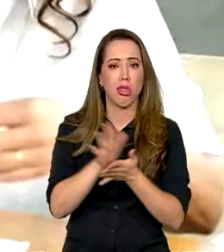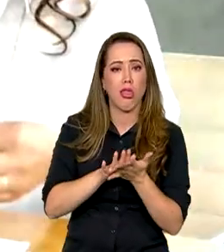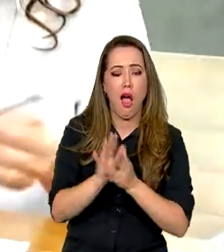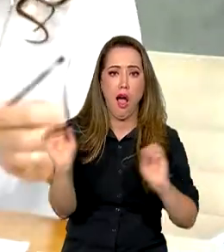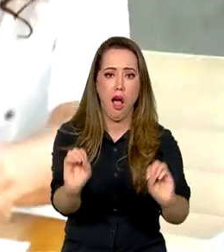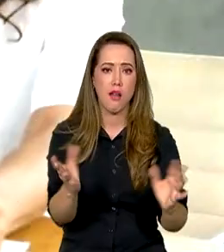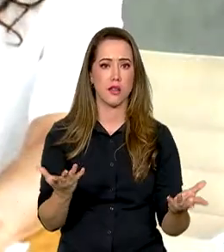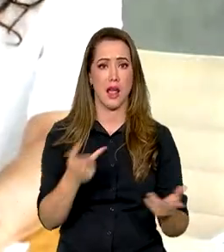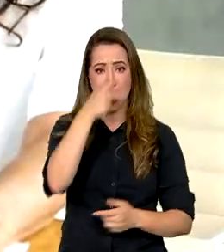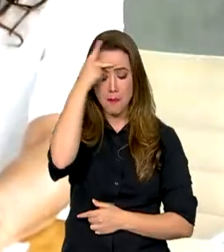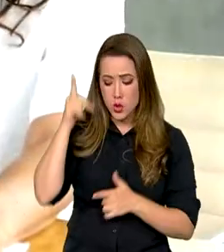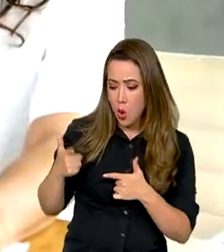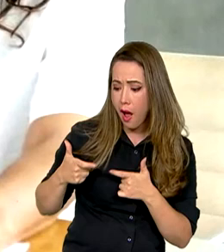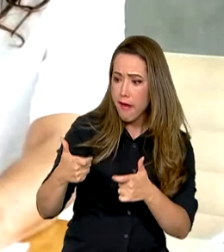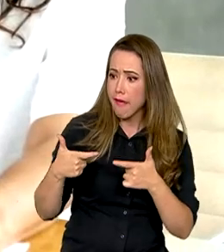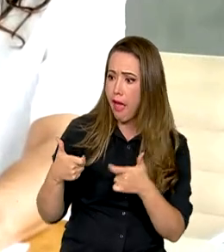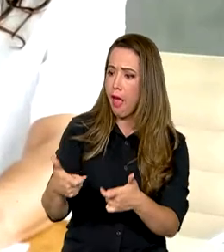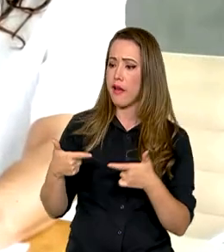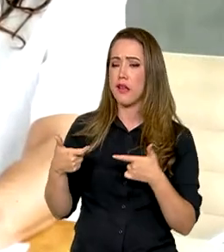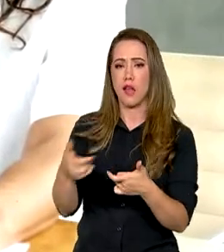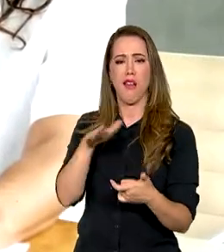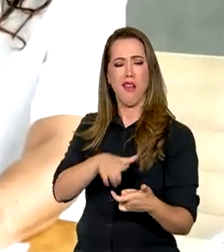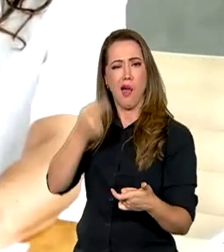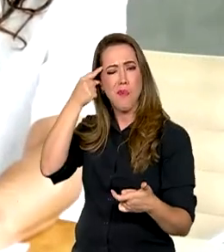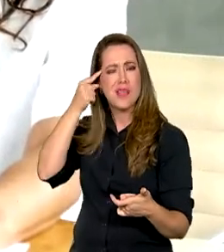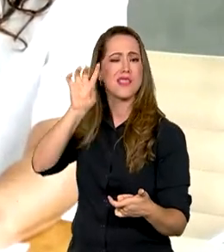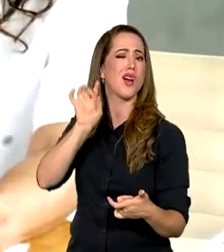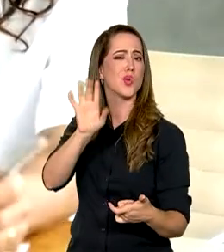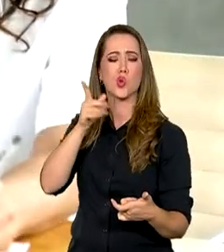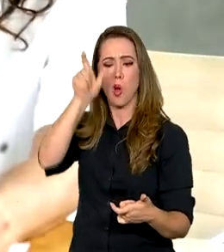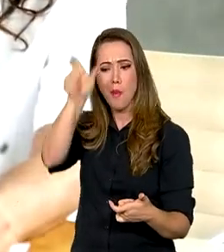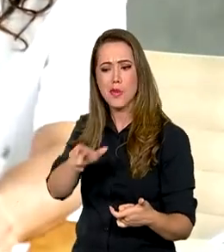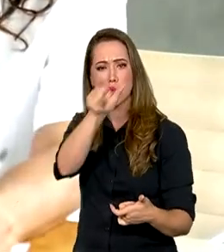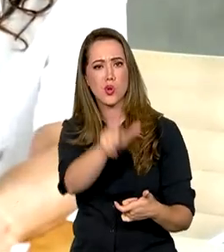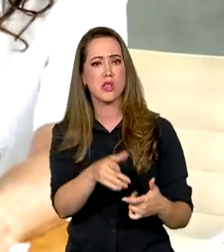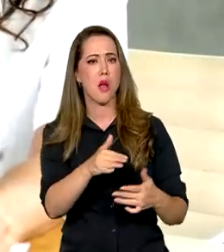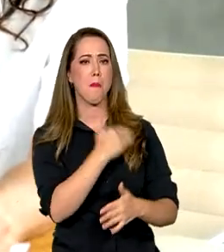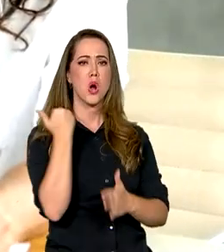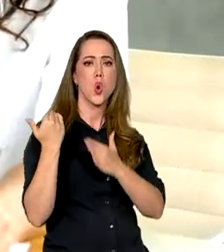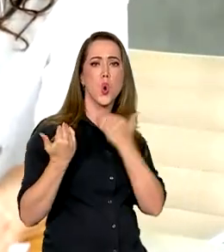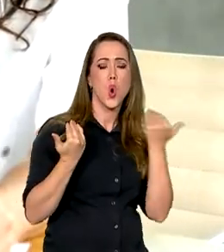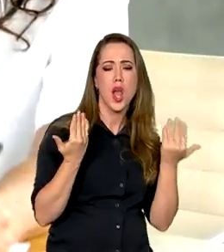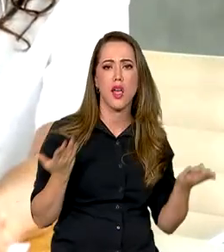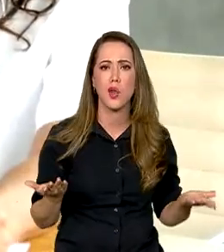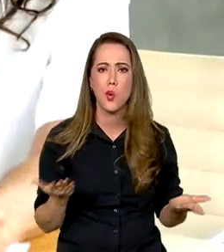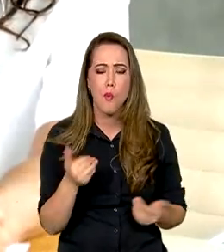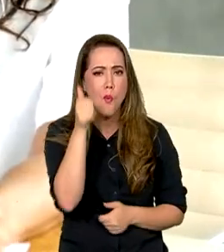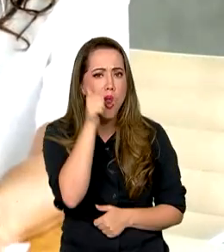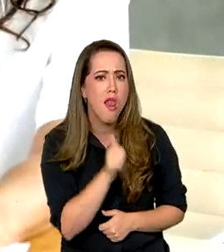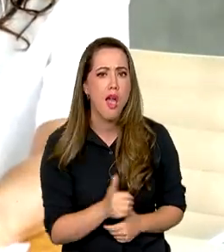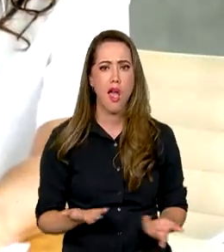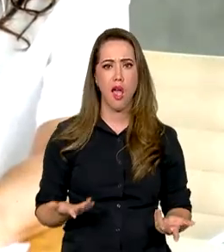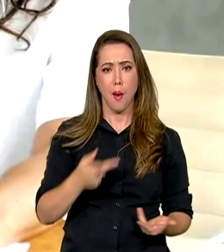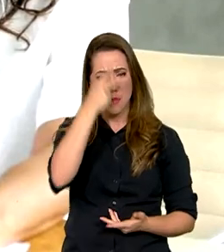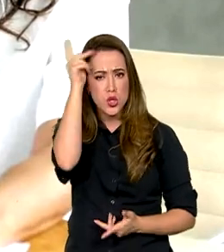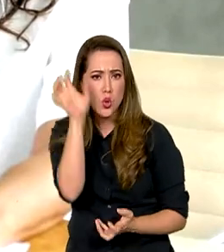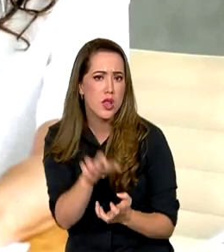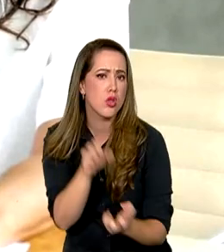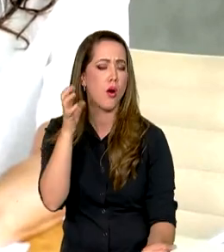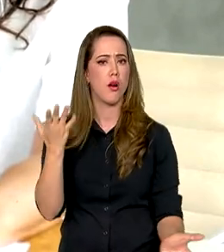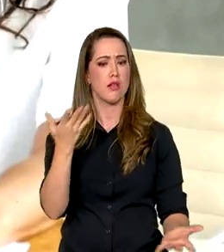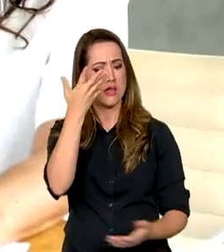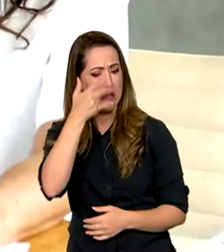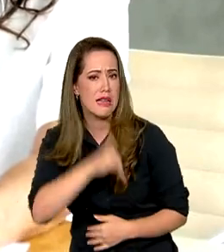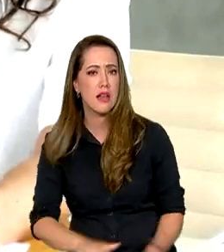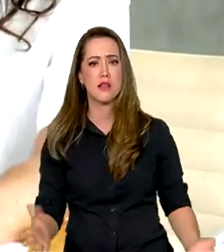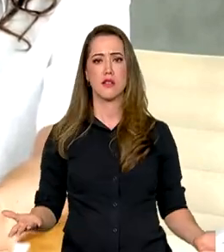façam uma guerra tendo em conta, sabe, de que as pessoas que estão morrendo são mulheres, são pessoas idosas, são